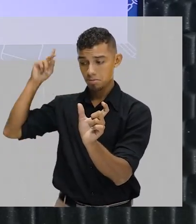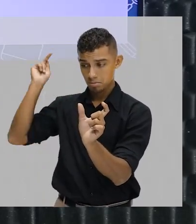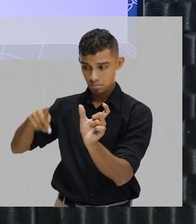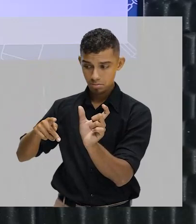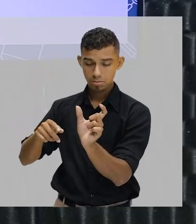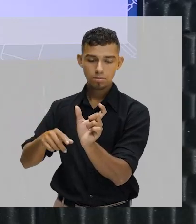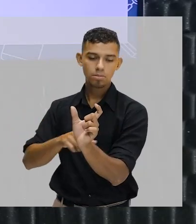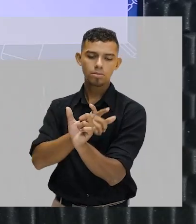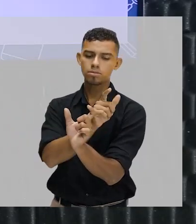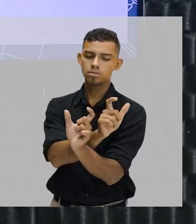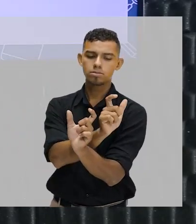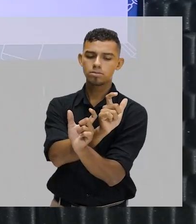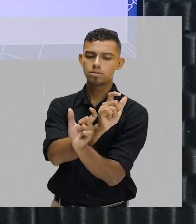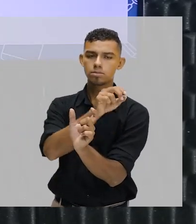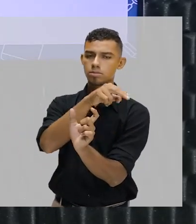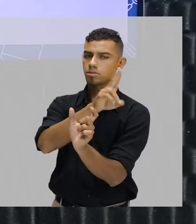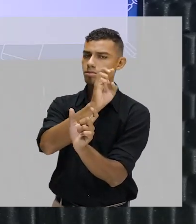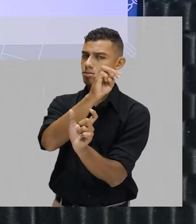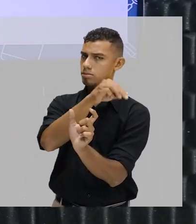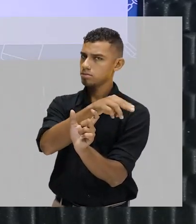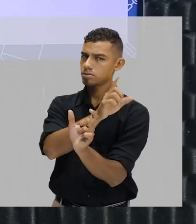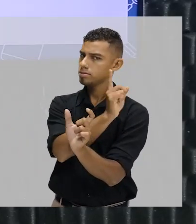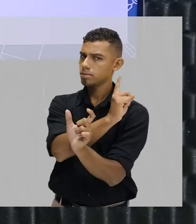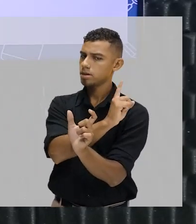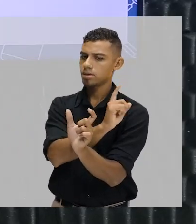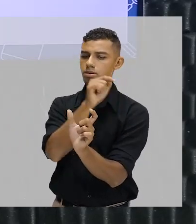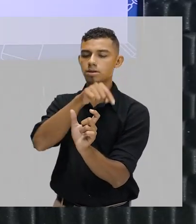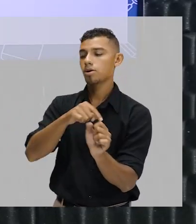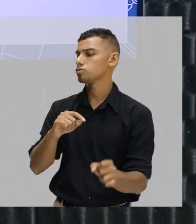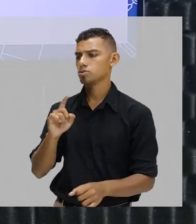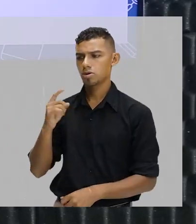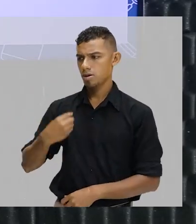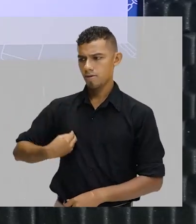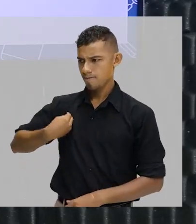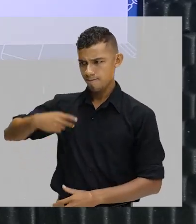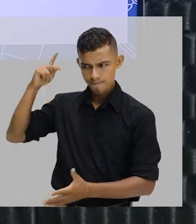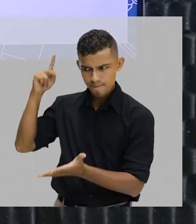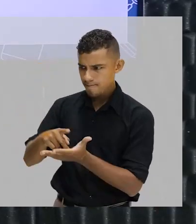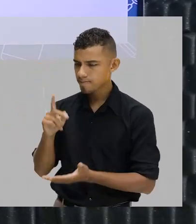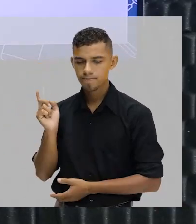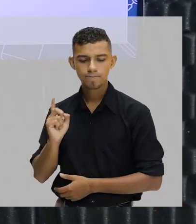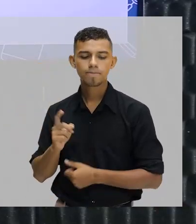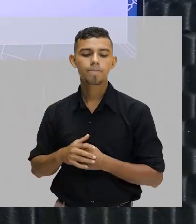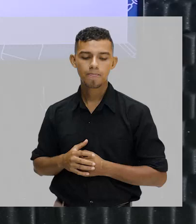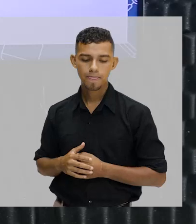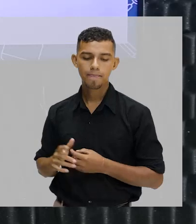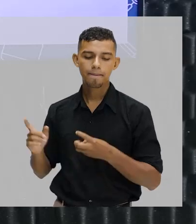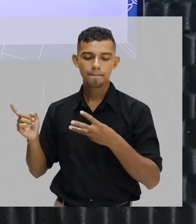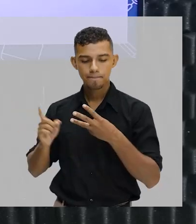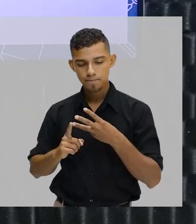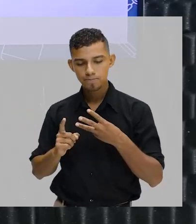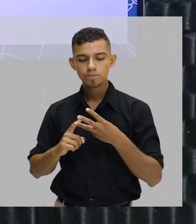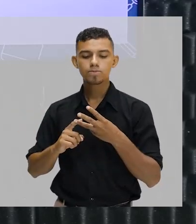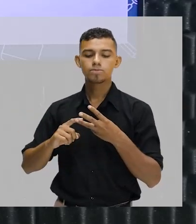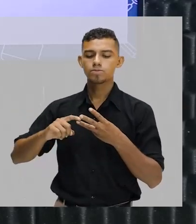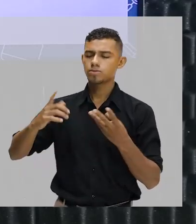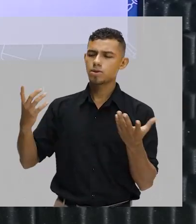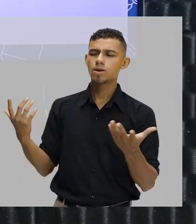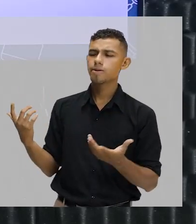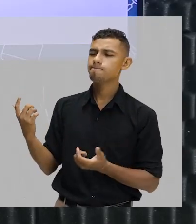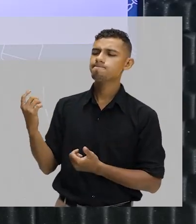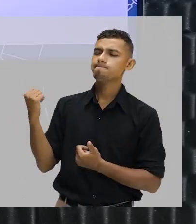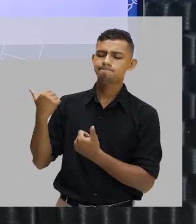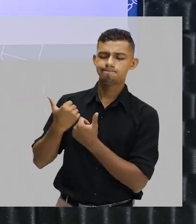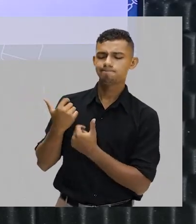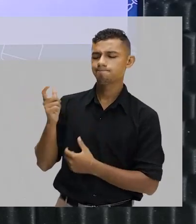Estimate é estimativa. Underestimate é subestimar. O sub, S